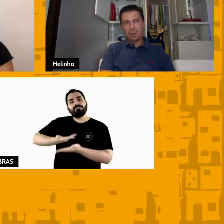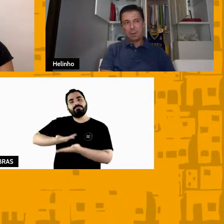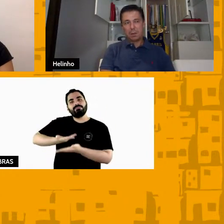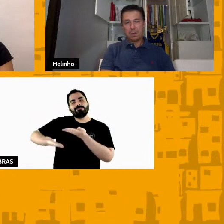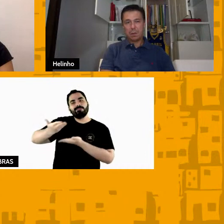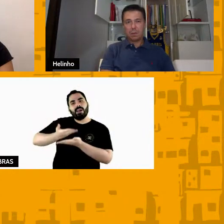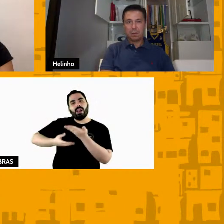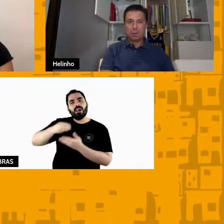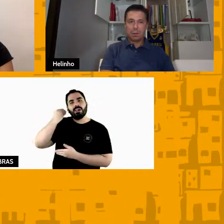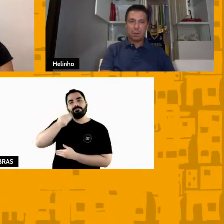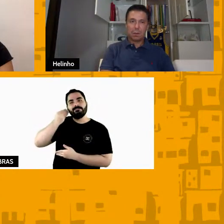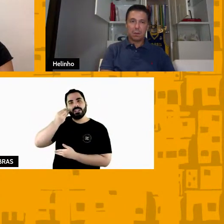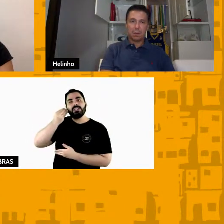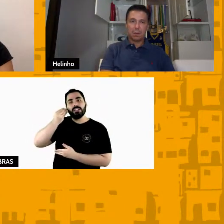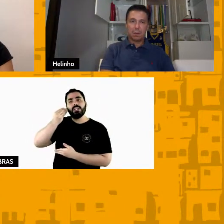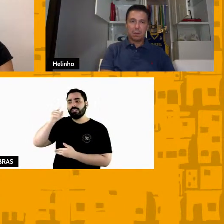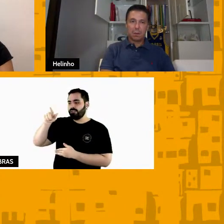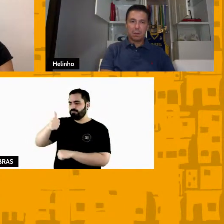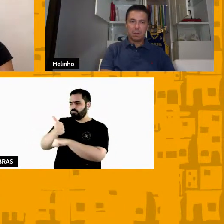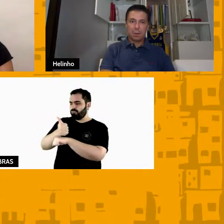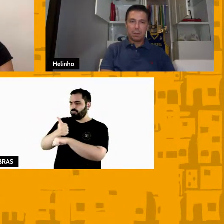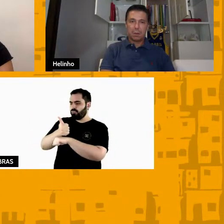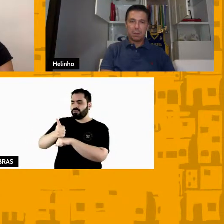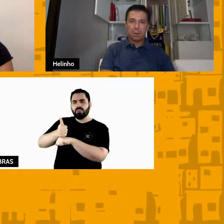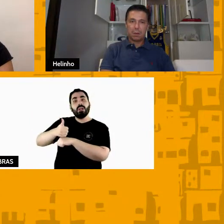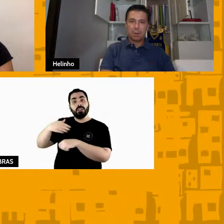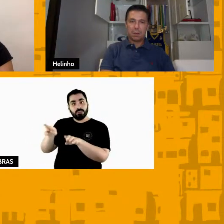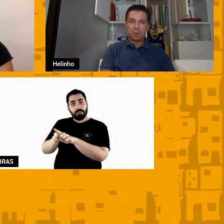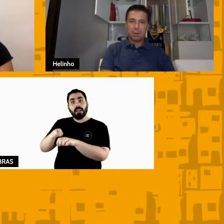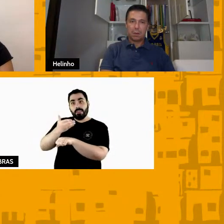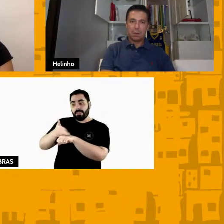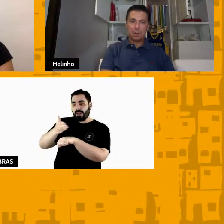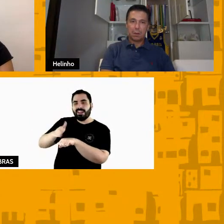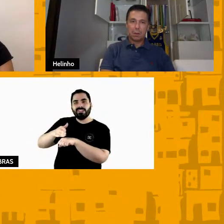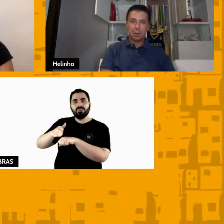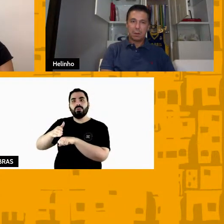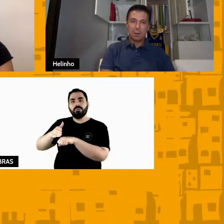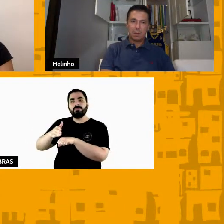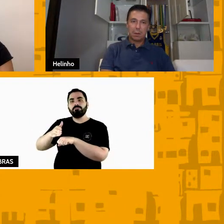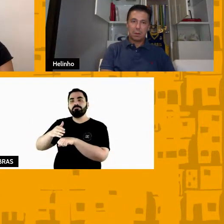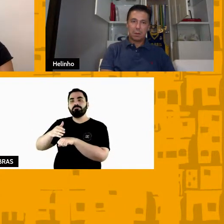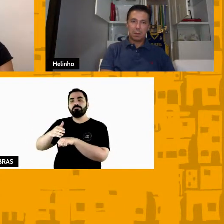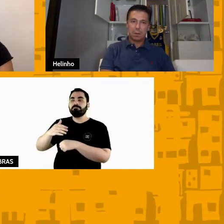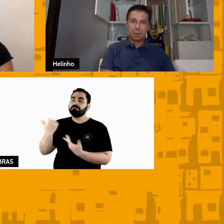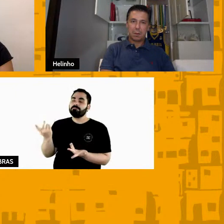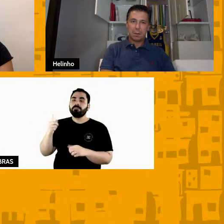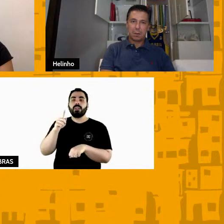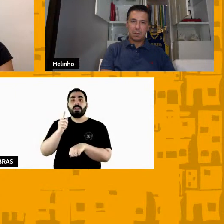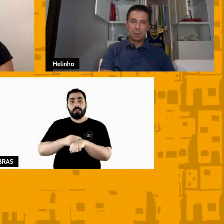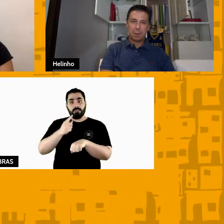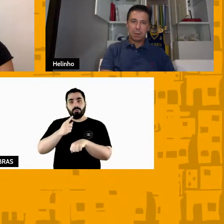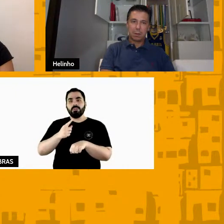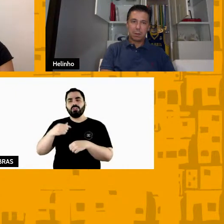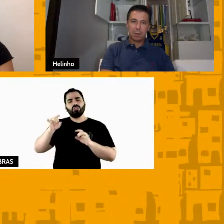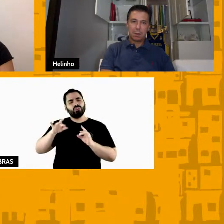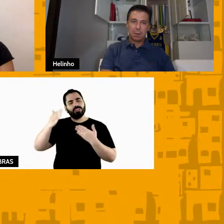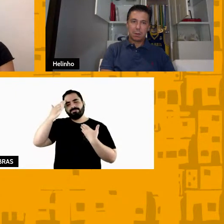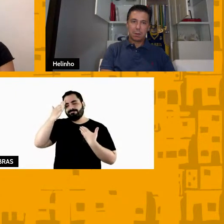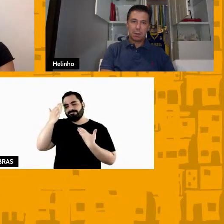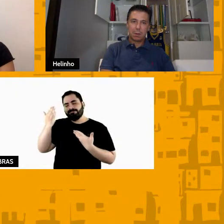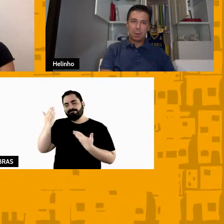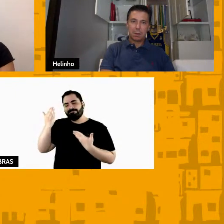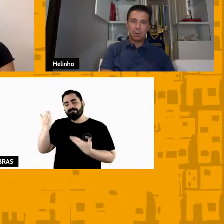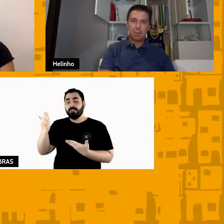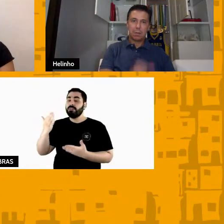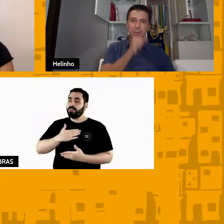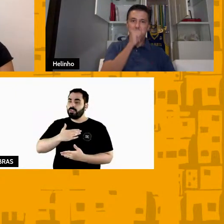experiência de atletas, de treinadores. E eu, nesse momento, sou só agradecimento em meu nome, em nome